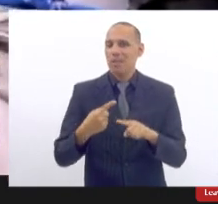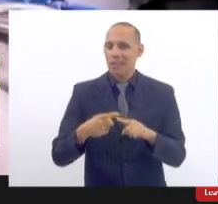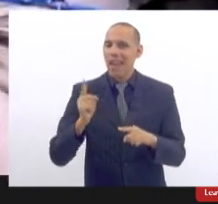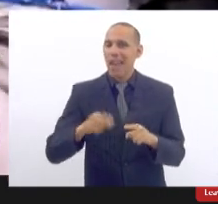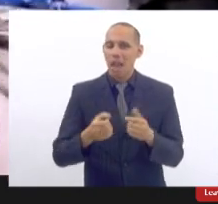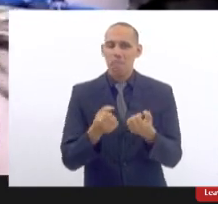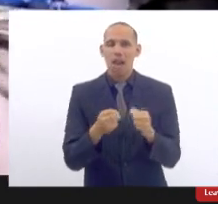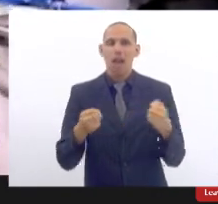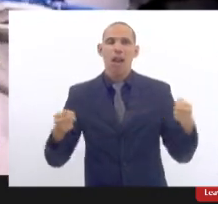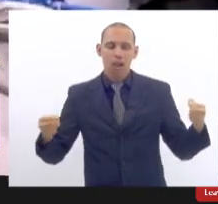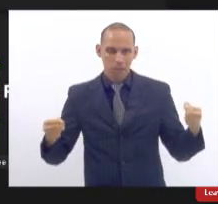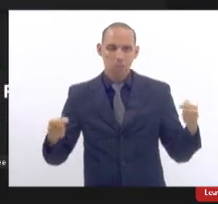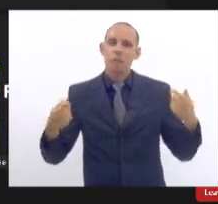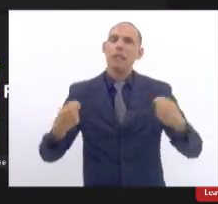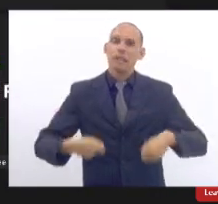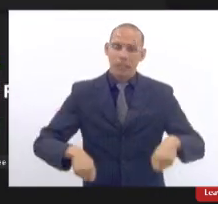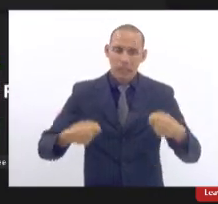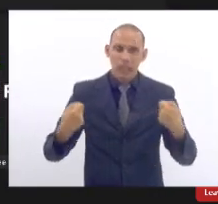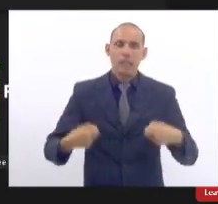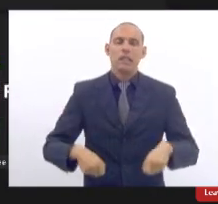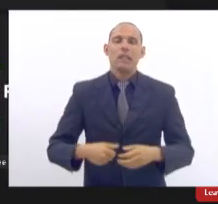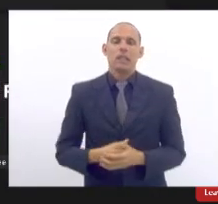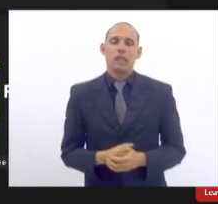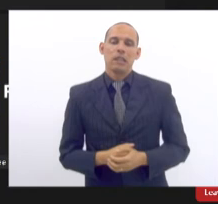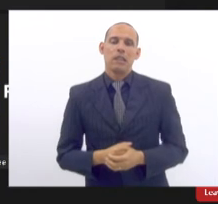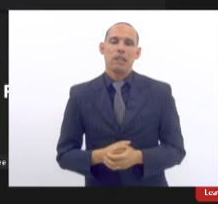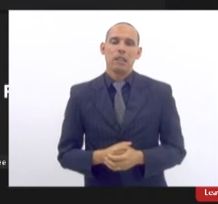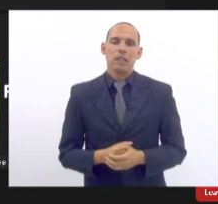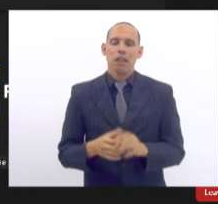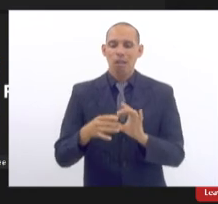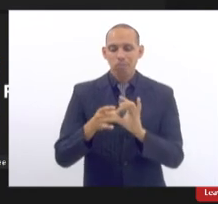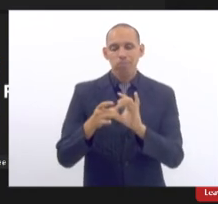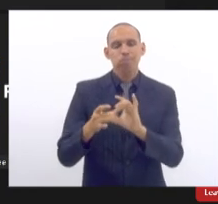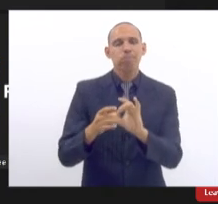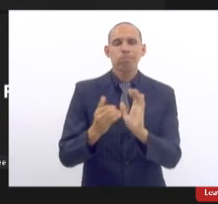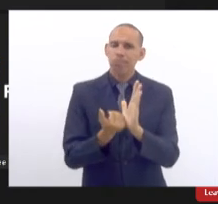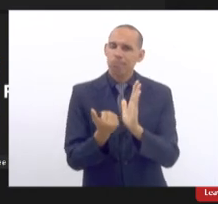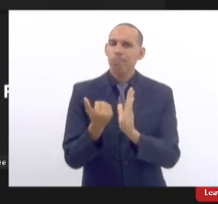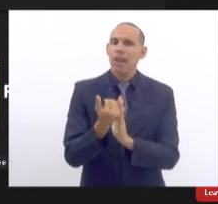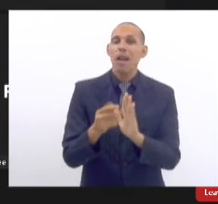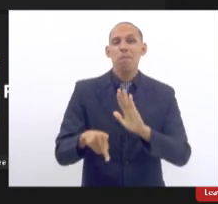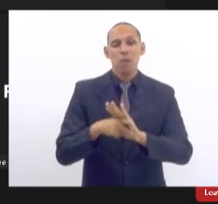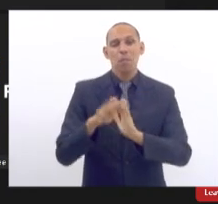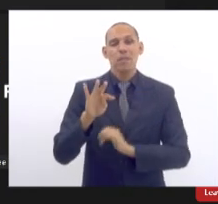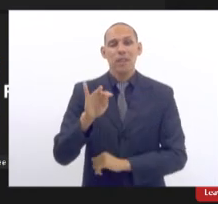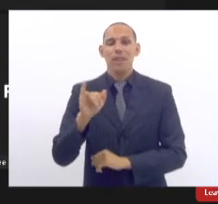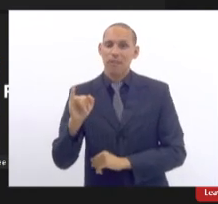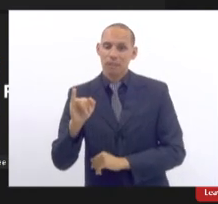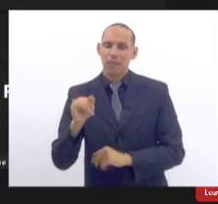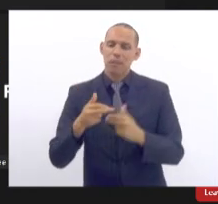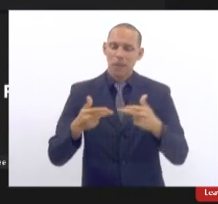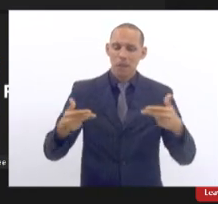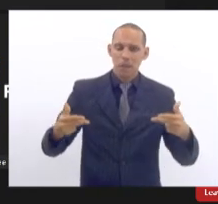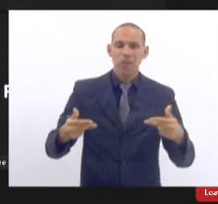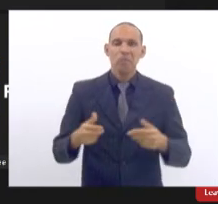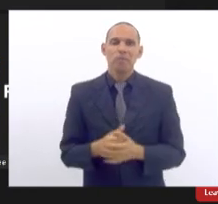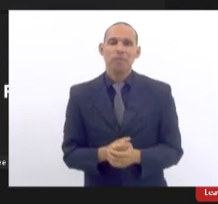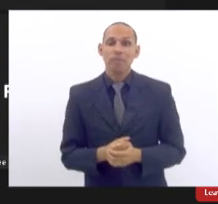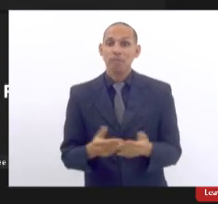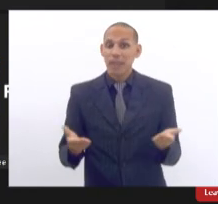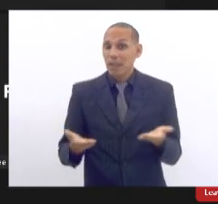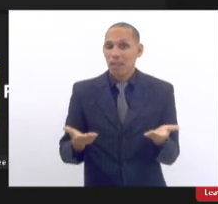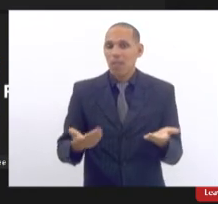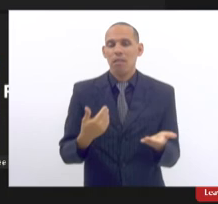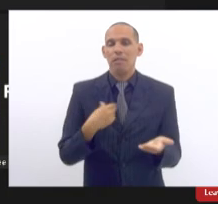mais ampla que vai depender de maior envolvimento inclusive de TI e essas coisas que nesse momento